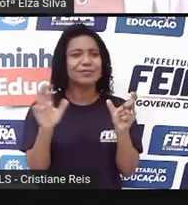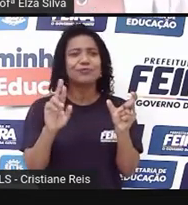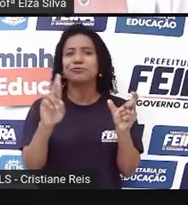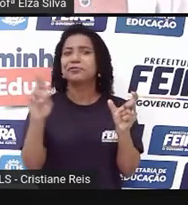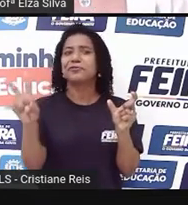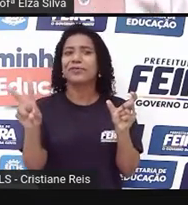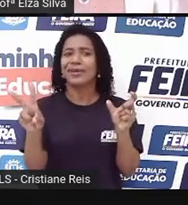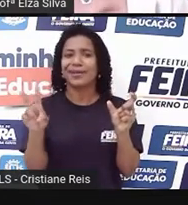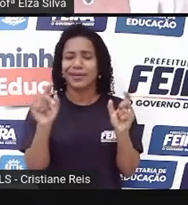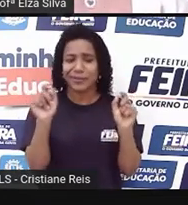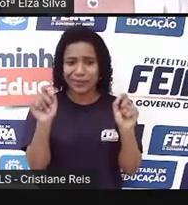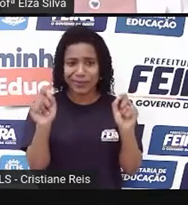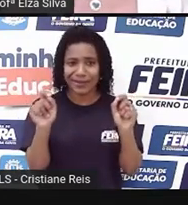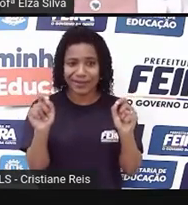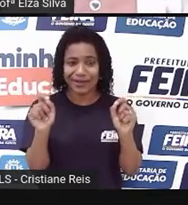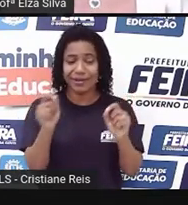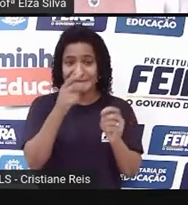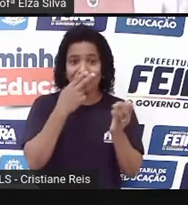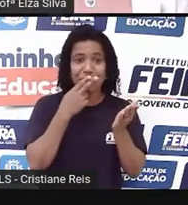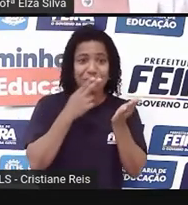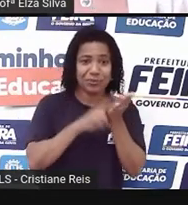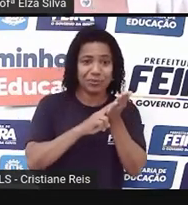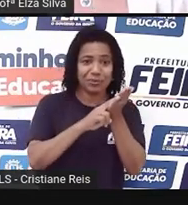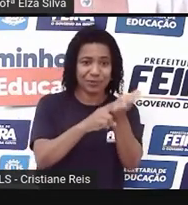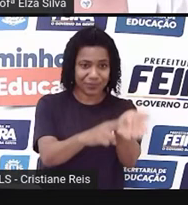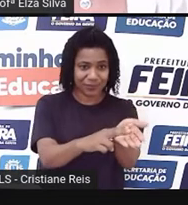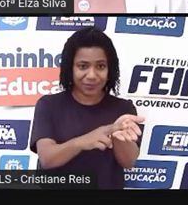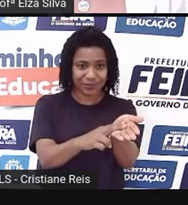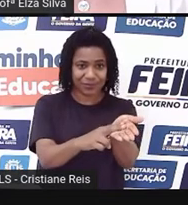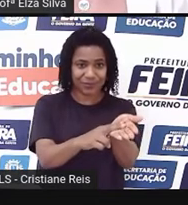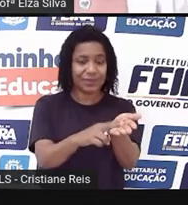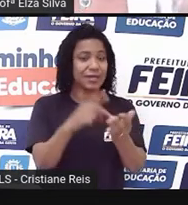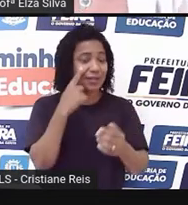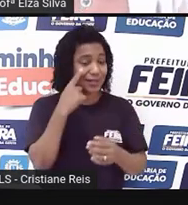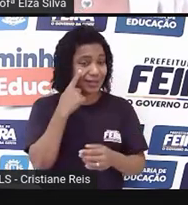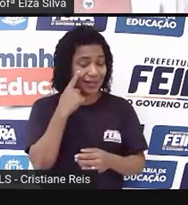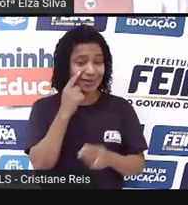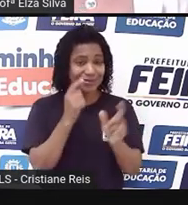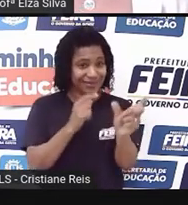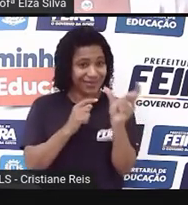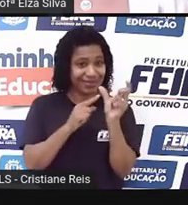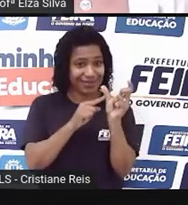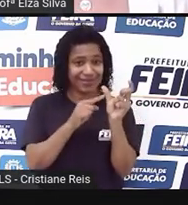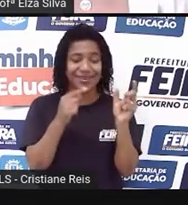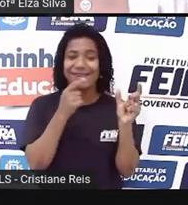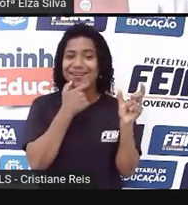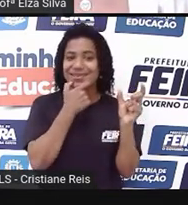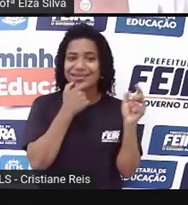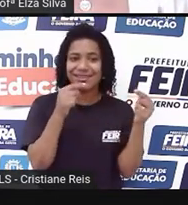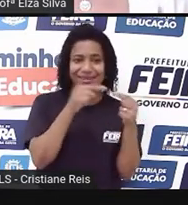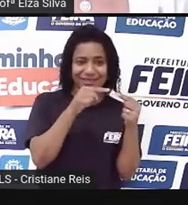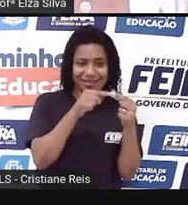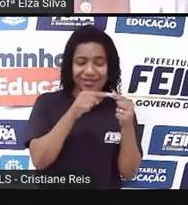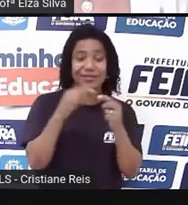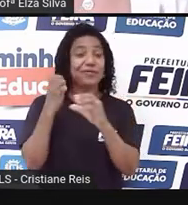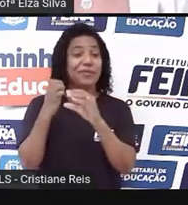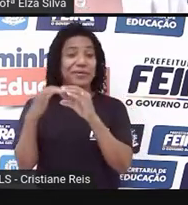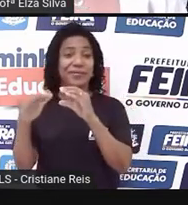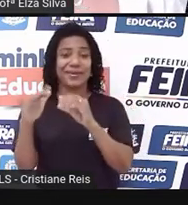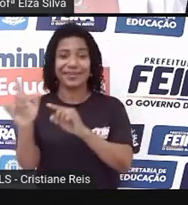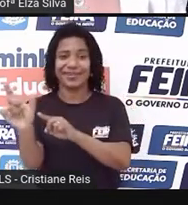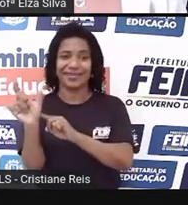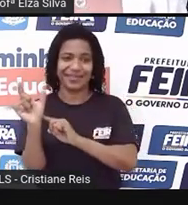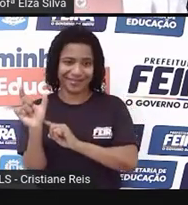pessoas que se comunicam através de carta são chamadas de paypal. E as pessoas que se comunicam através de e-mail,